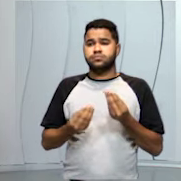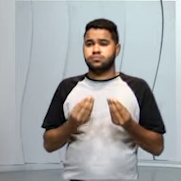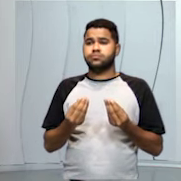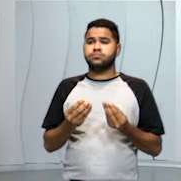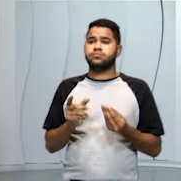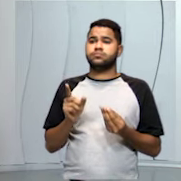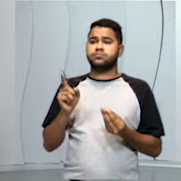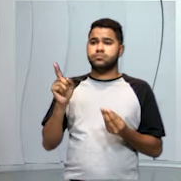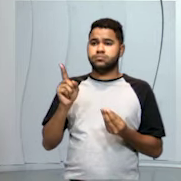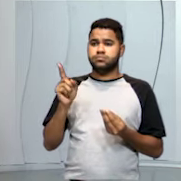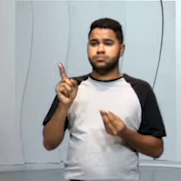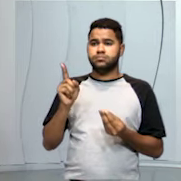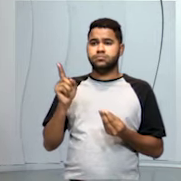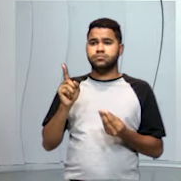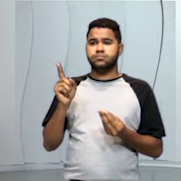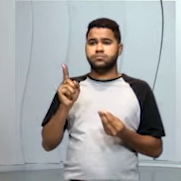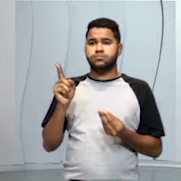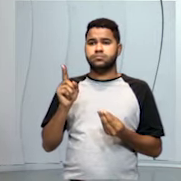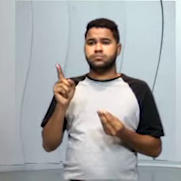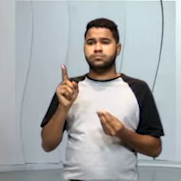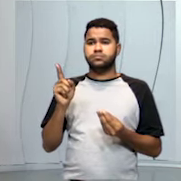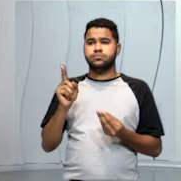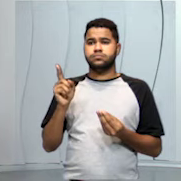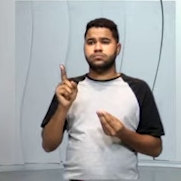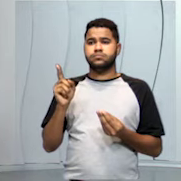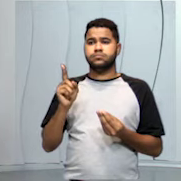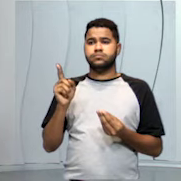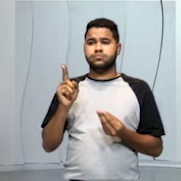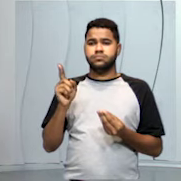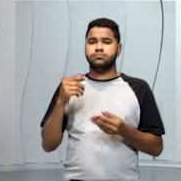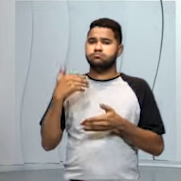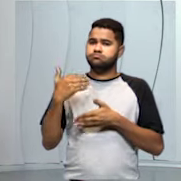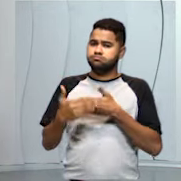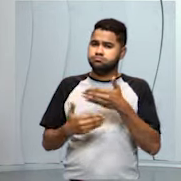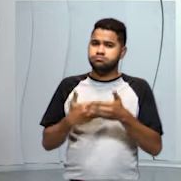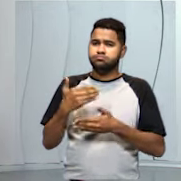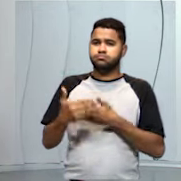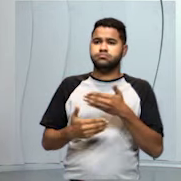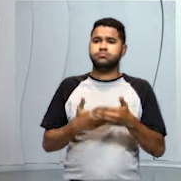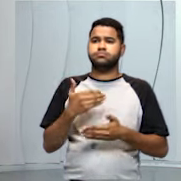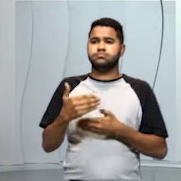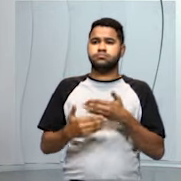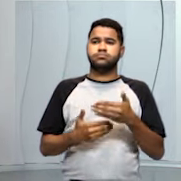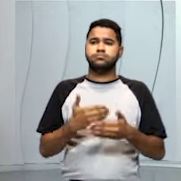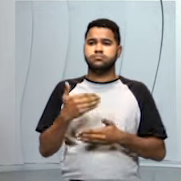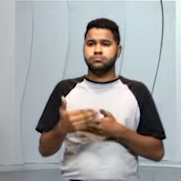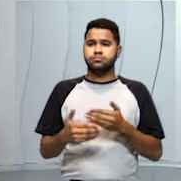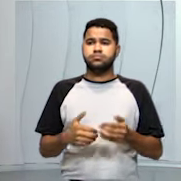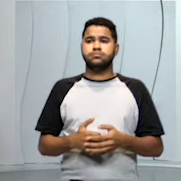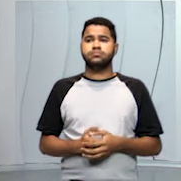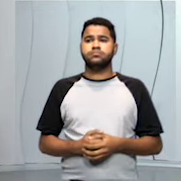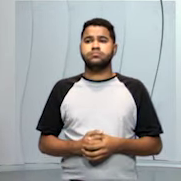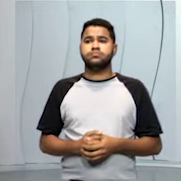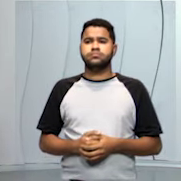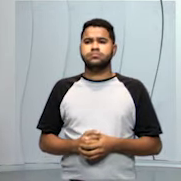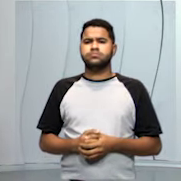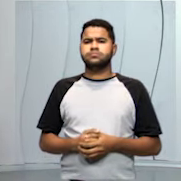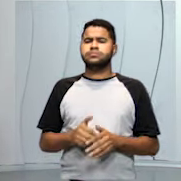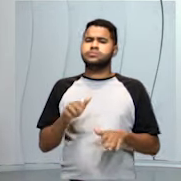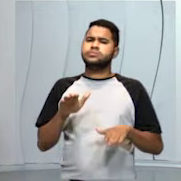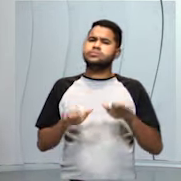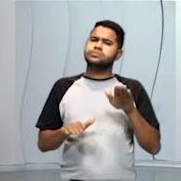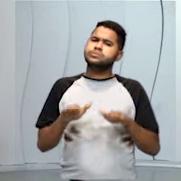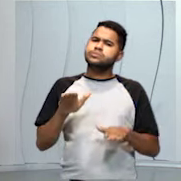processo. Desculpa, através desse processo. Às